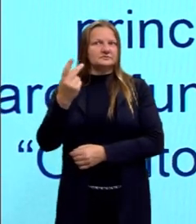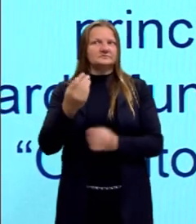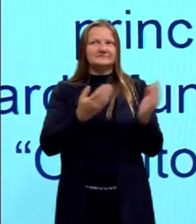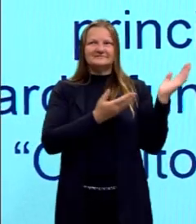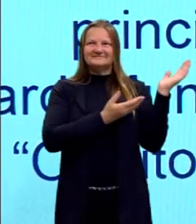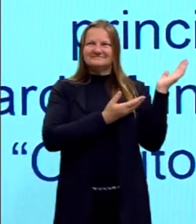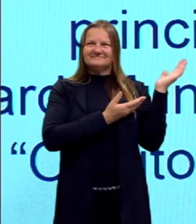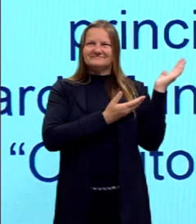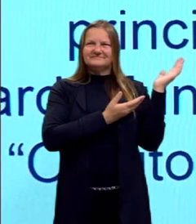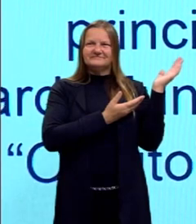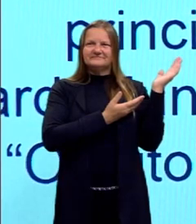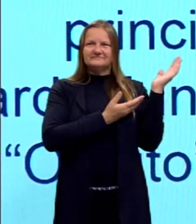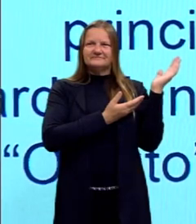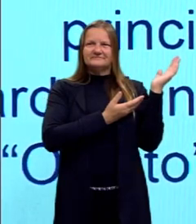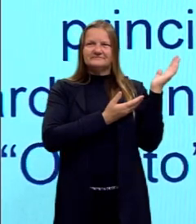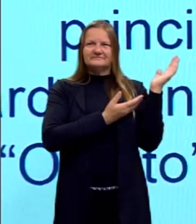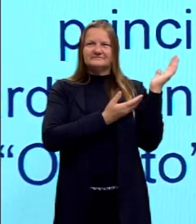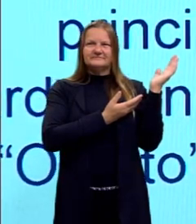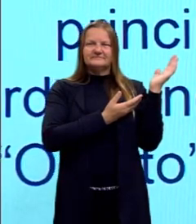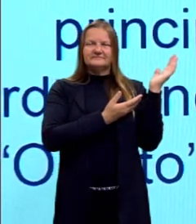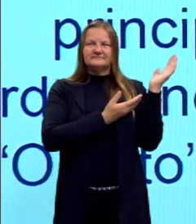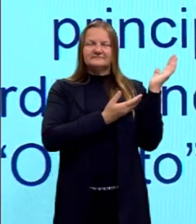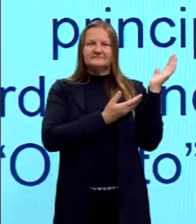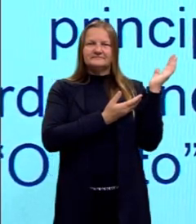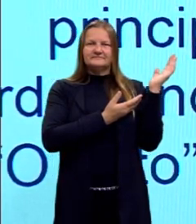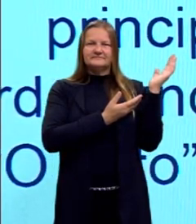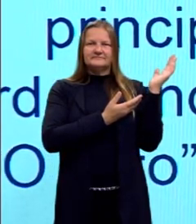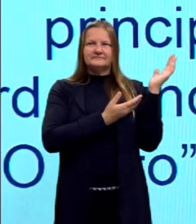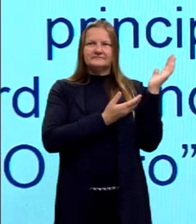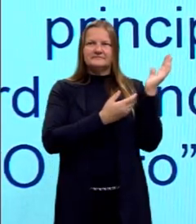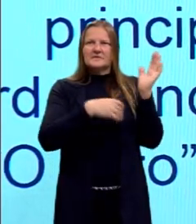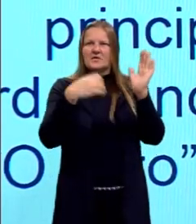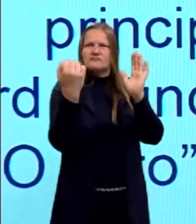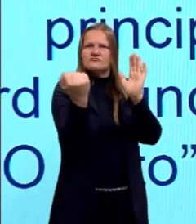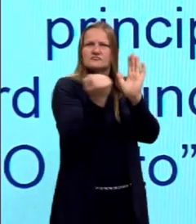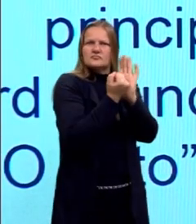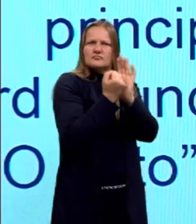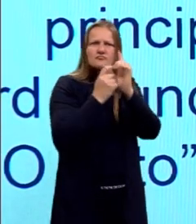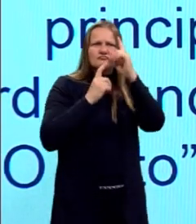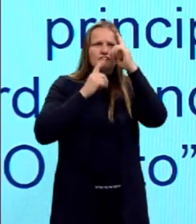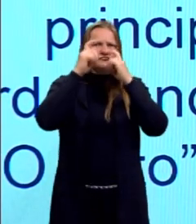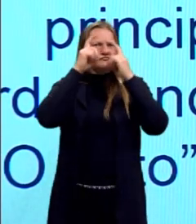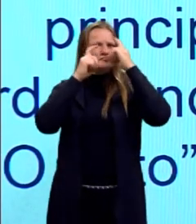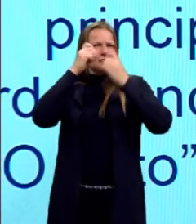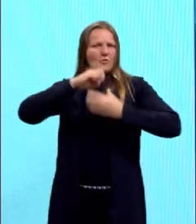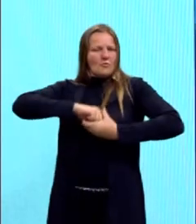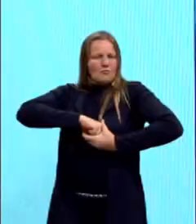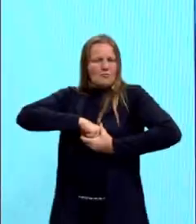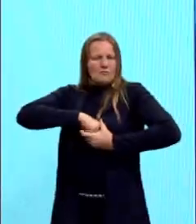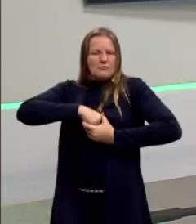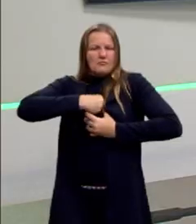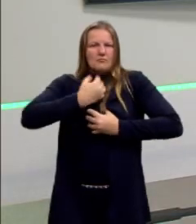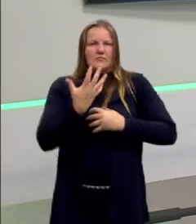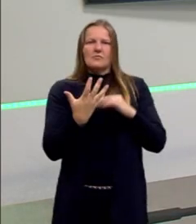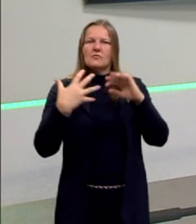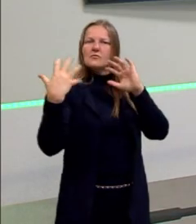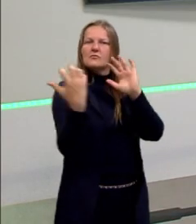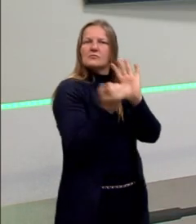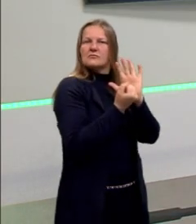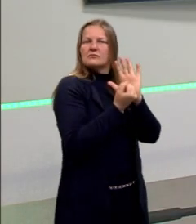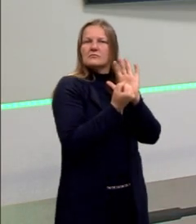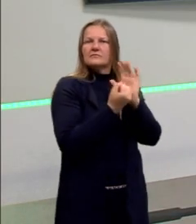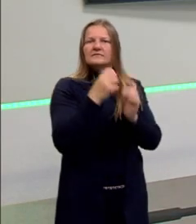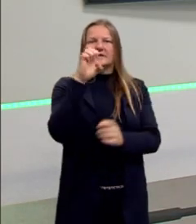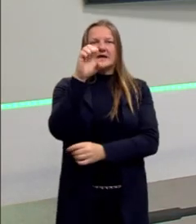marcas registradas, marcas expressivas, como diz o nome do movimento. Observem essas